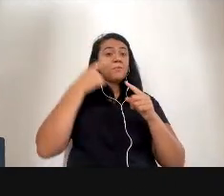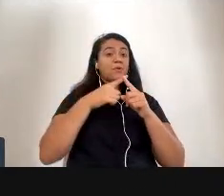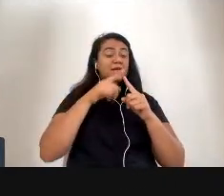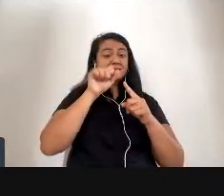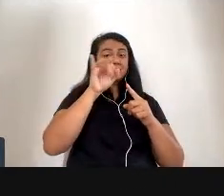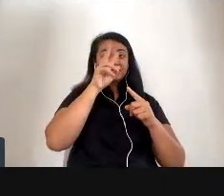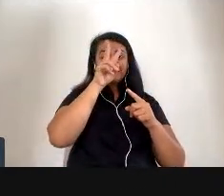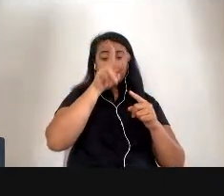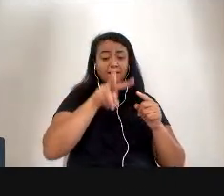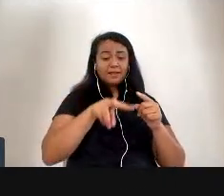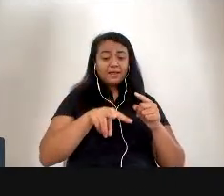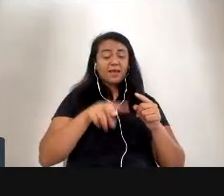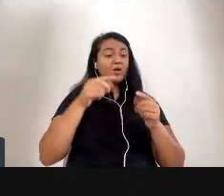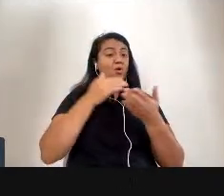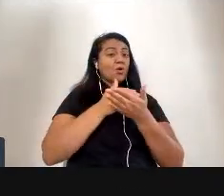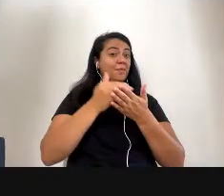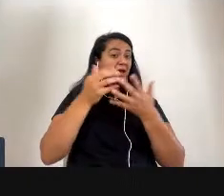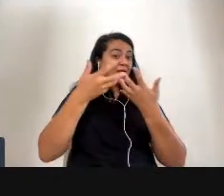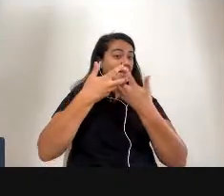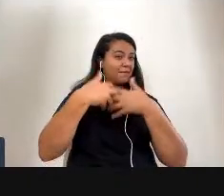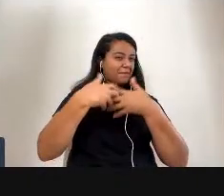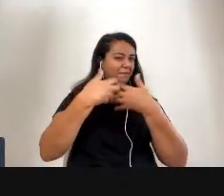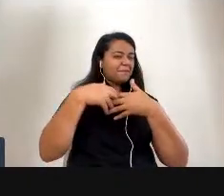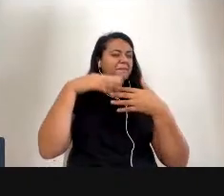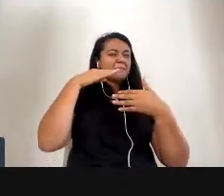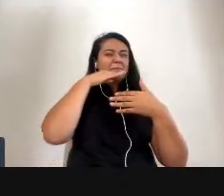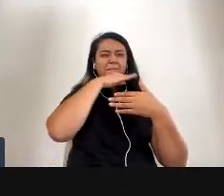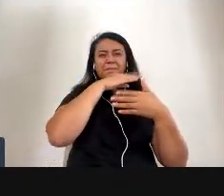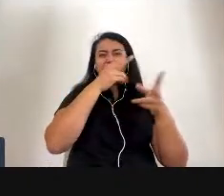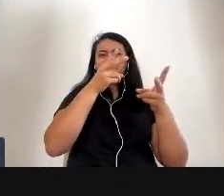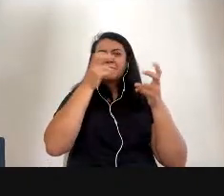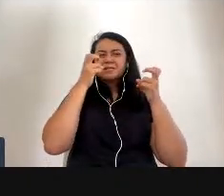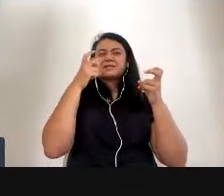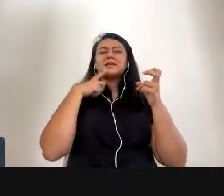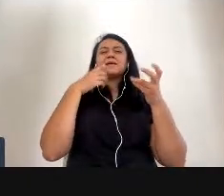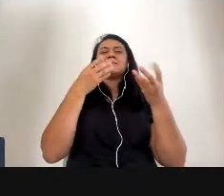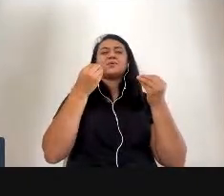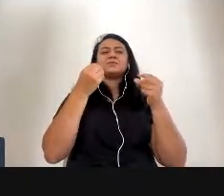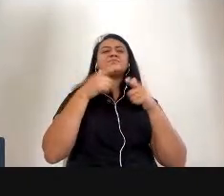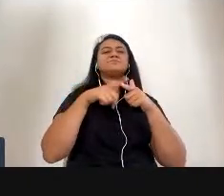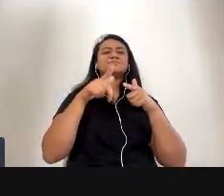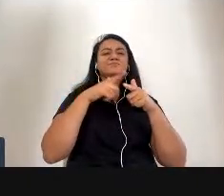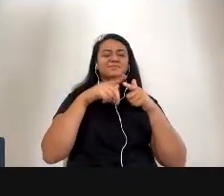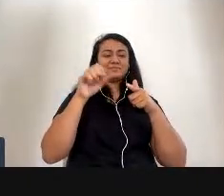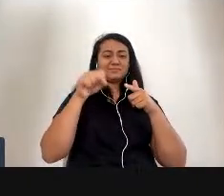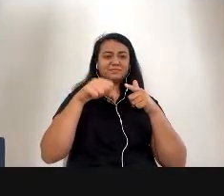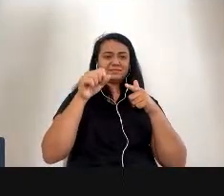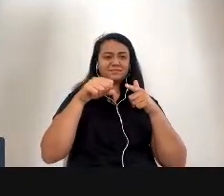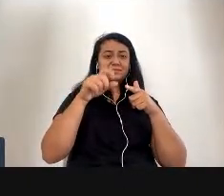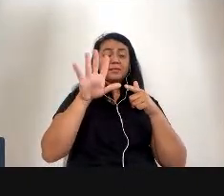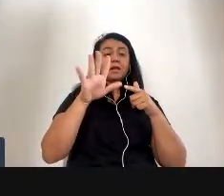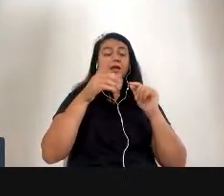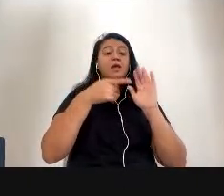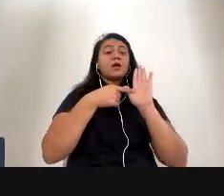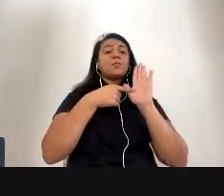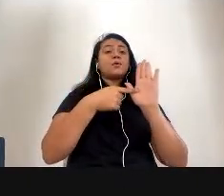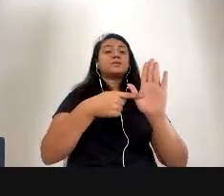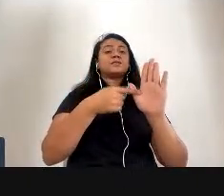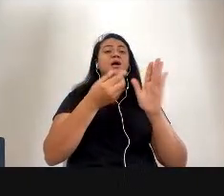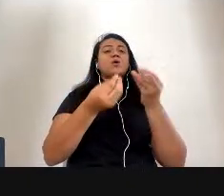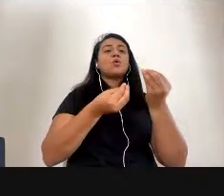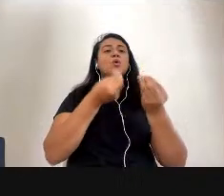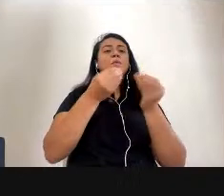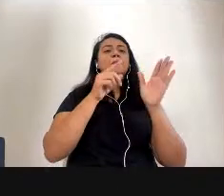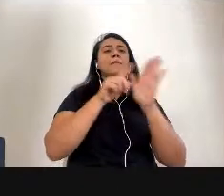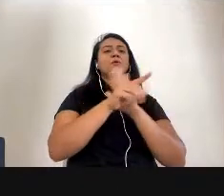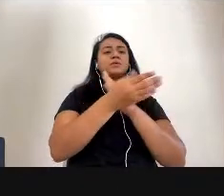a gente percebe que tem muitas lacunas. e aí eu vou mostrar um pouquinho dessas perguntas para vocês, só